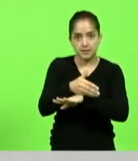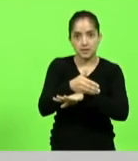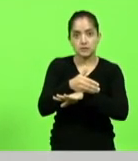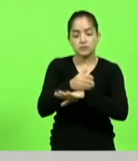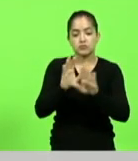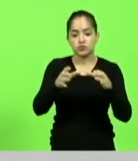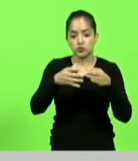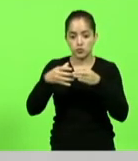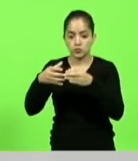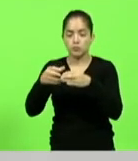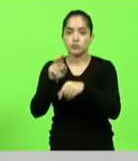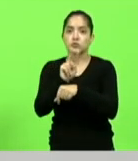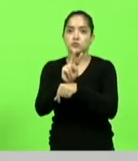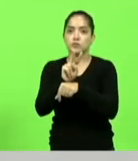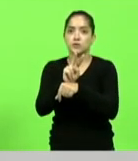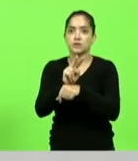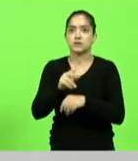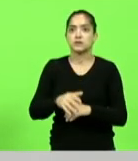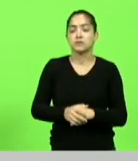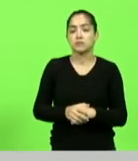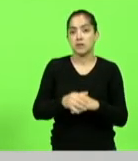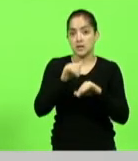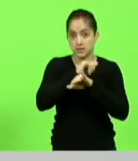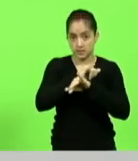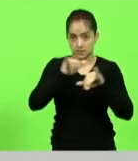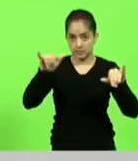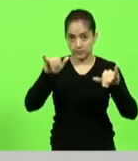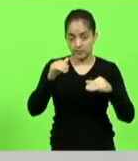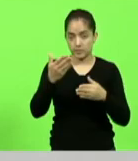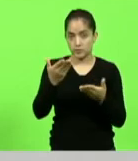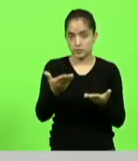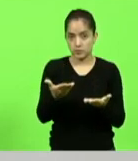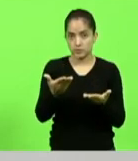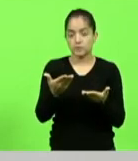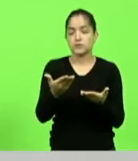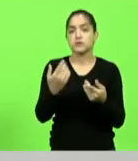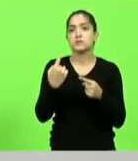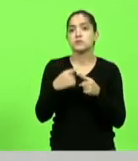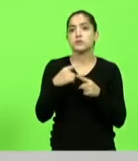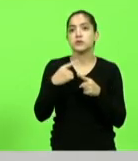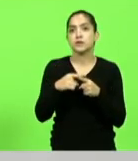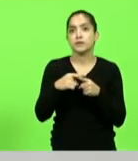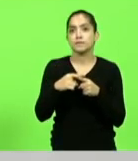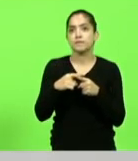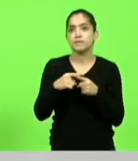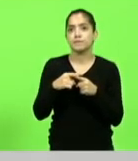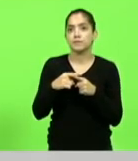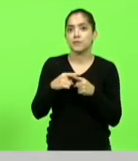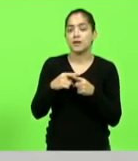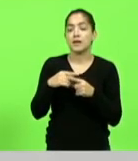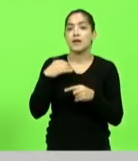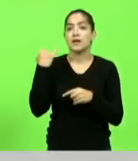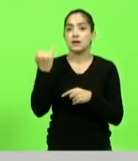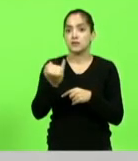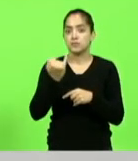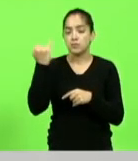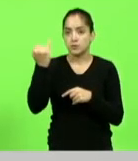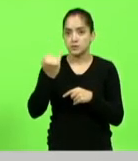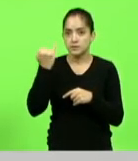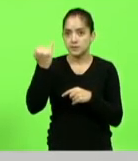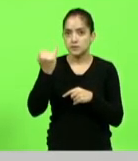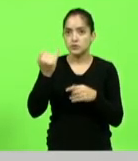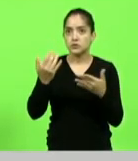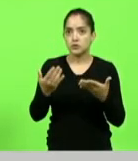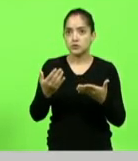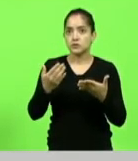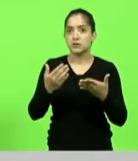proteção quero trazer essas informações porque é muito importante que a gente destaque o